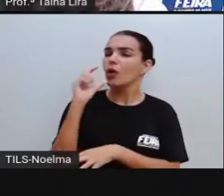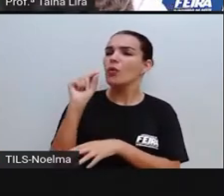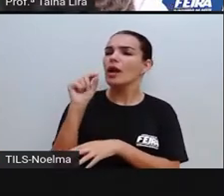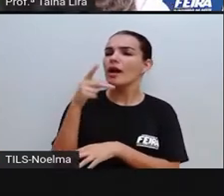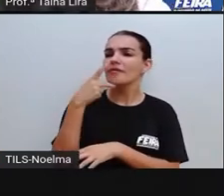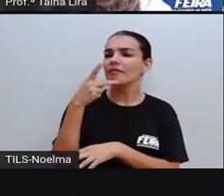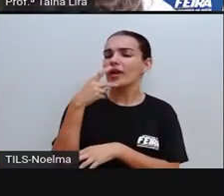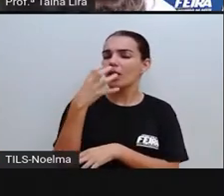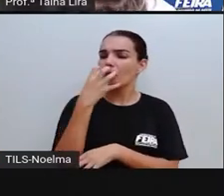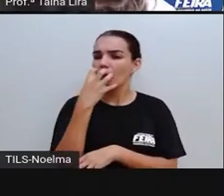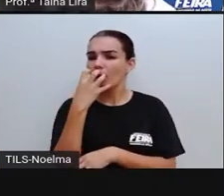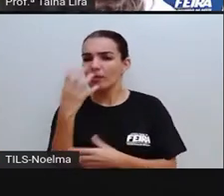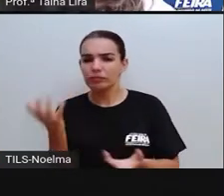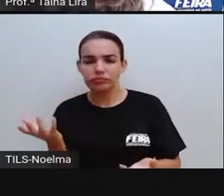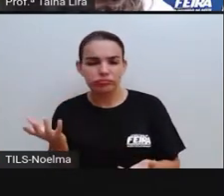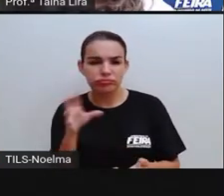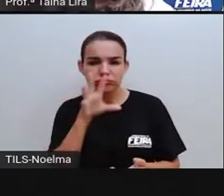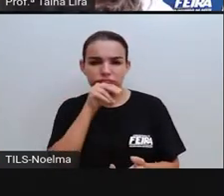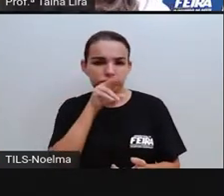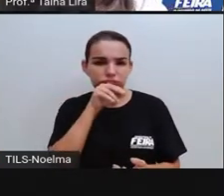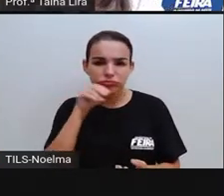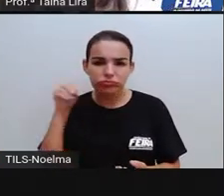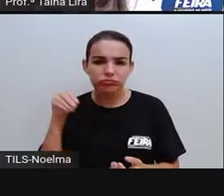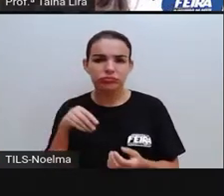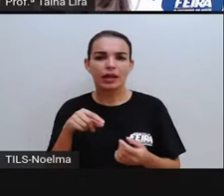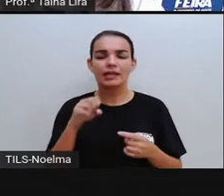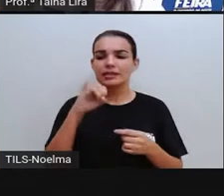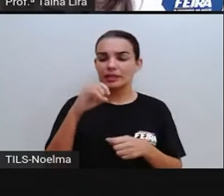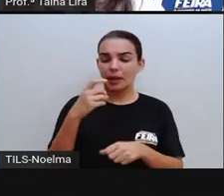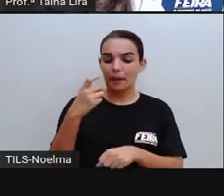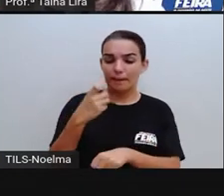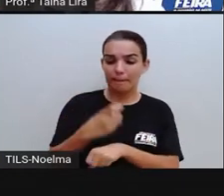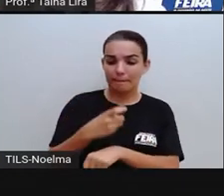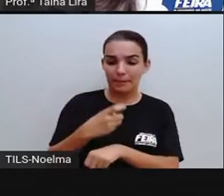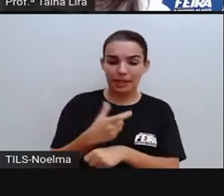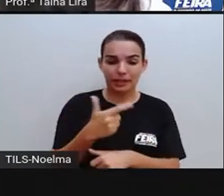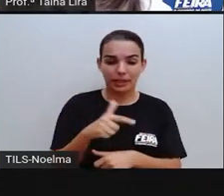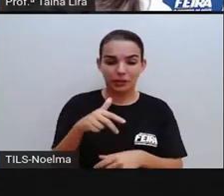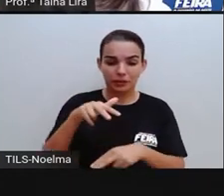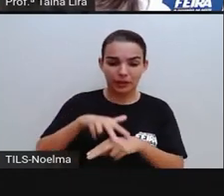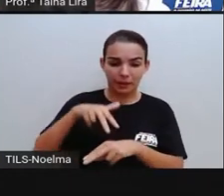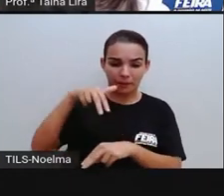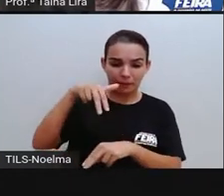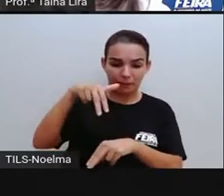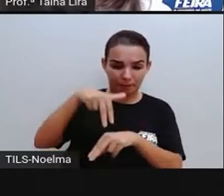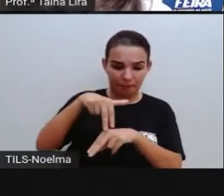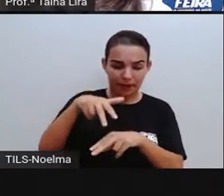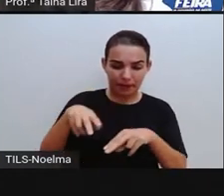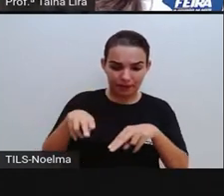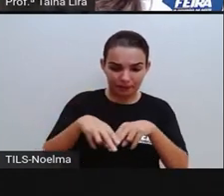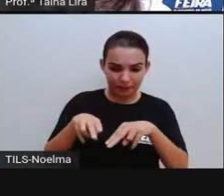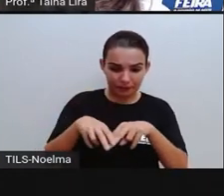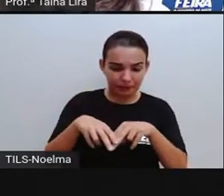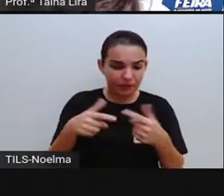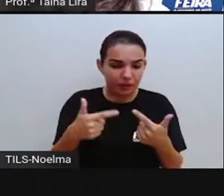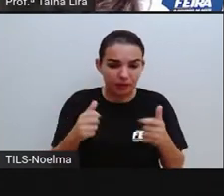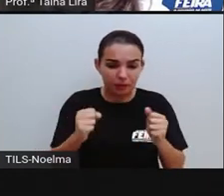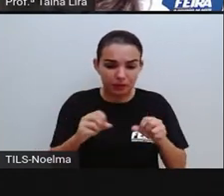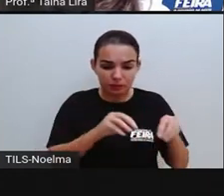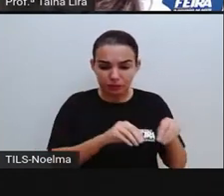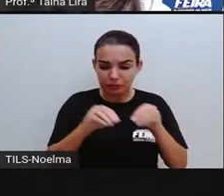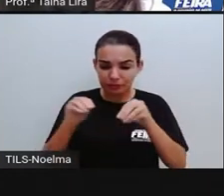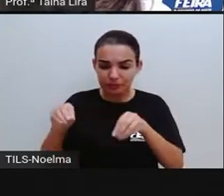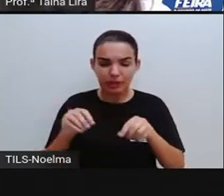voar. Se as pedras não têm pé, não podem se deslocar. Porquê a espiga de milho tem cabelo de